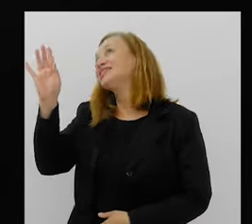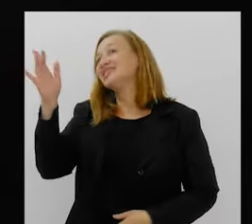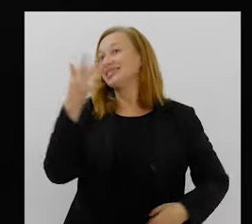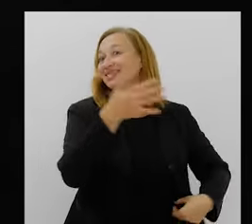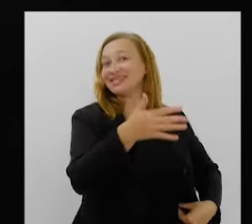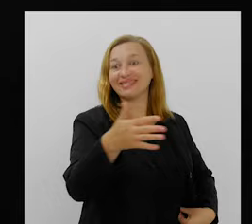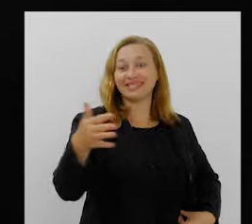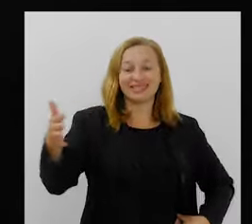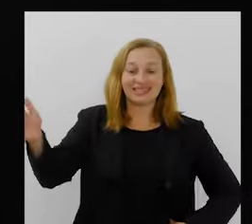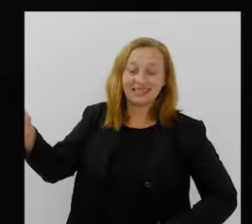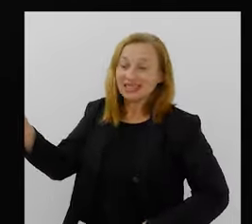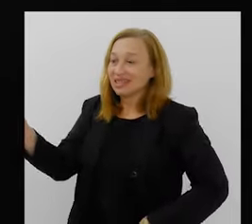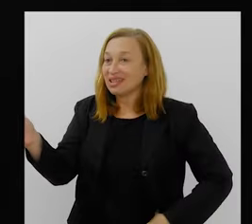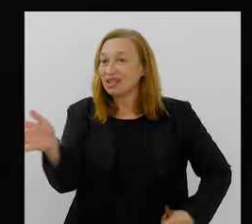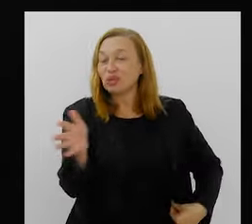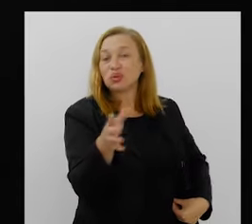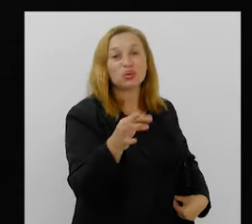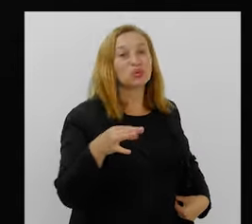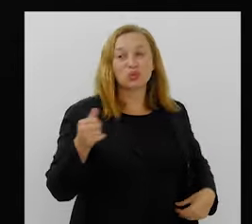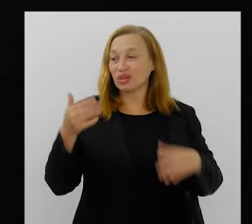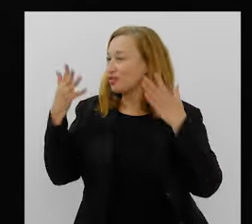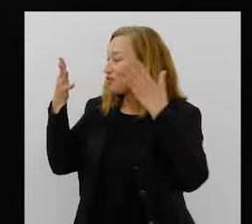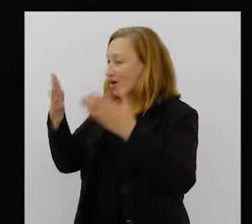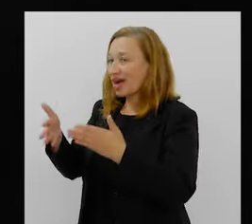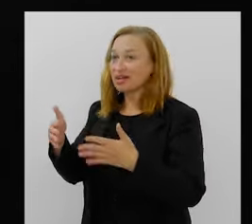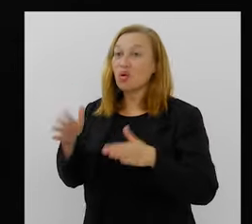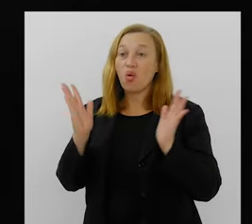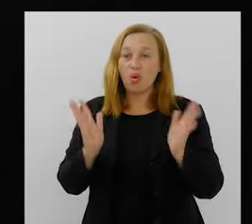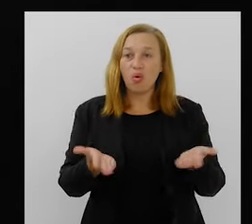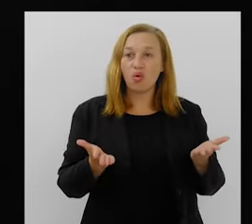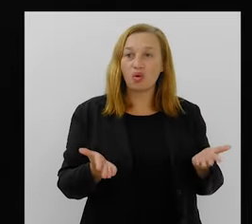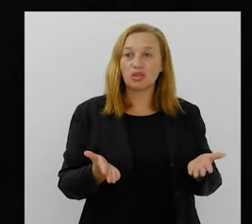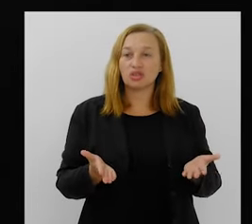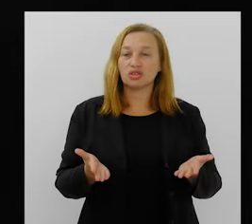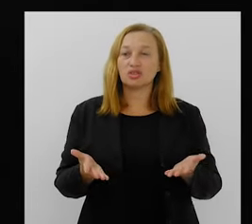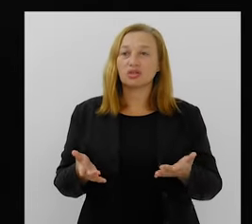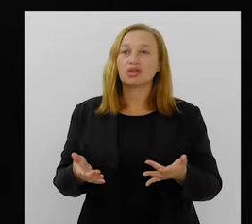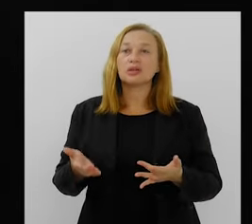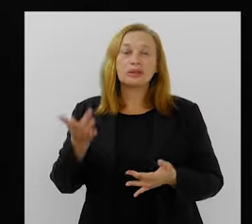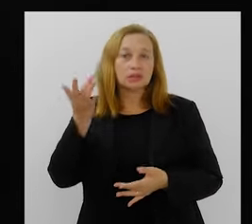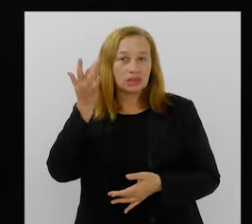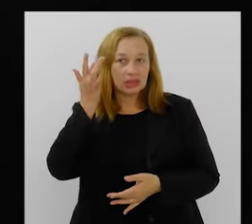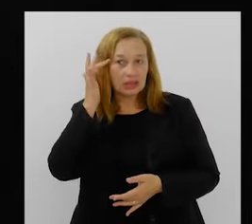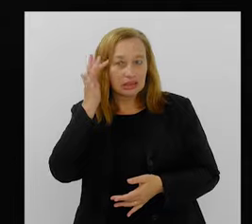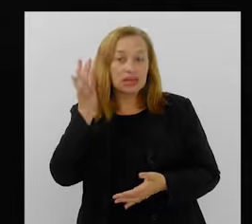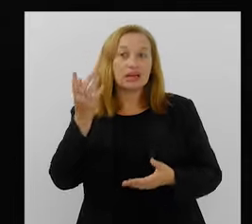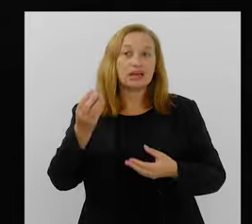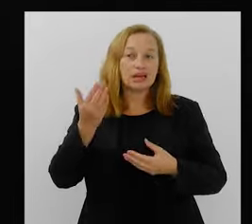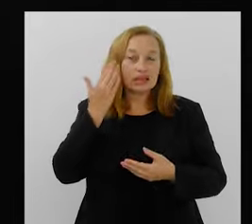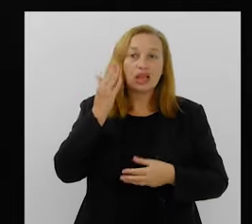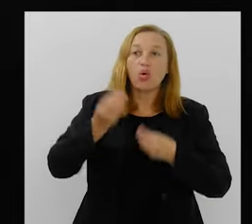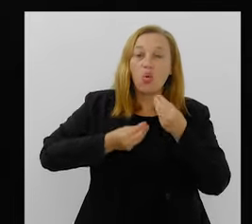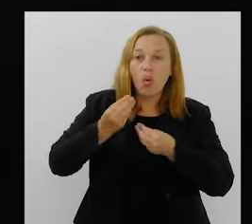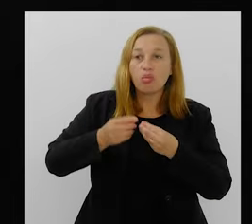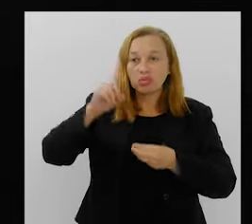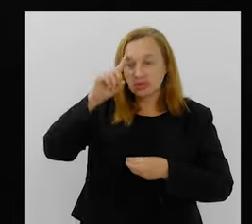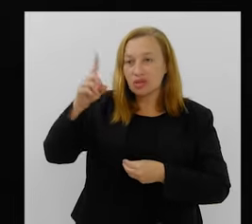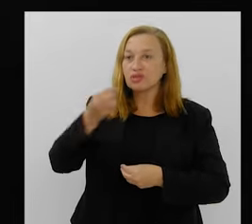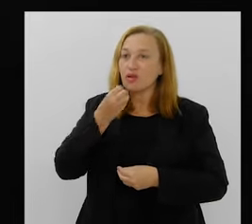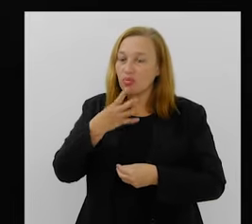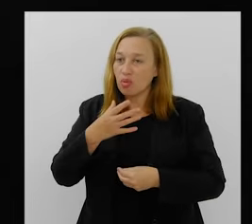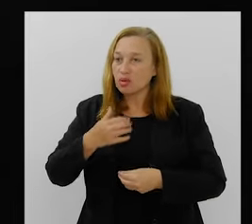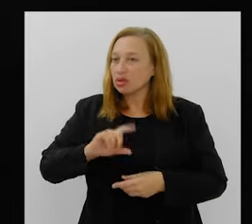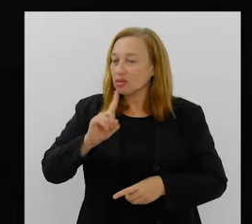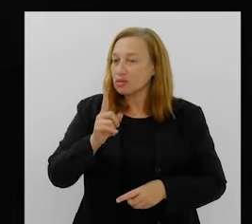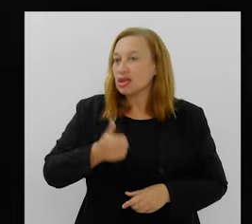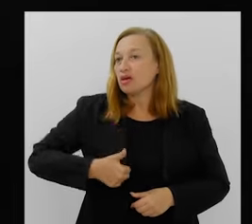aquilo, sabe? Tudo na minha vida era voltado para aquilo. Hoje eu tenho um nível de maturidade de entender como o Papai do Céu foi bom de eu não virar